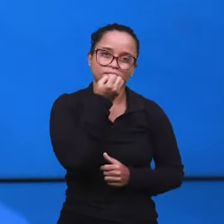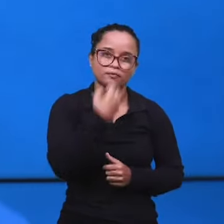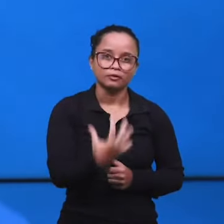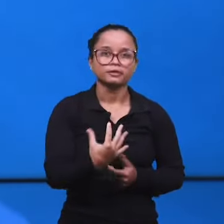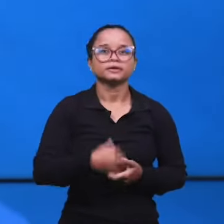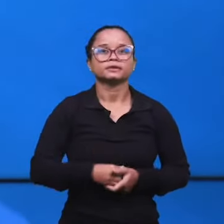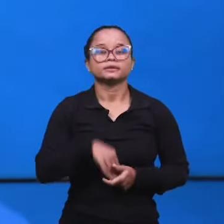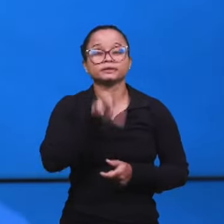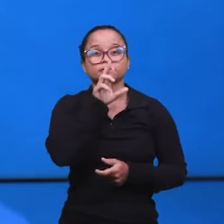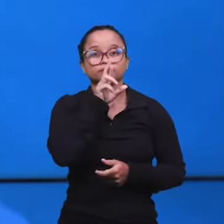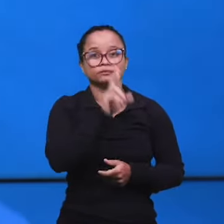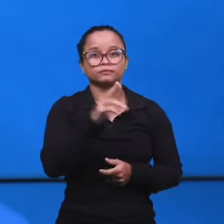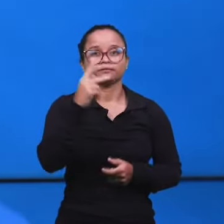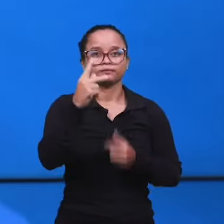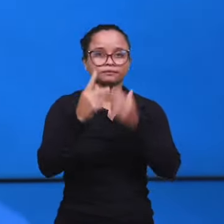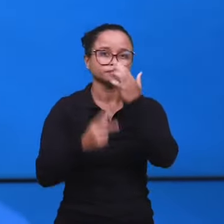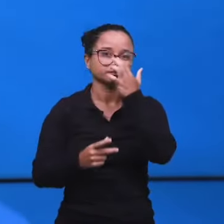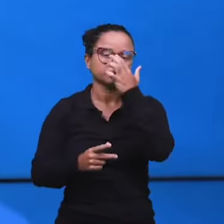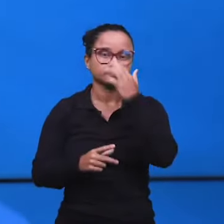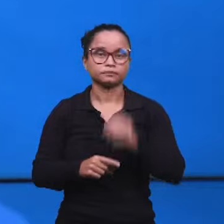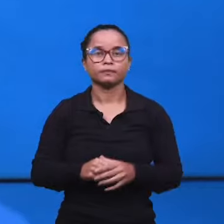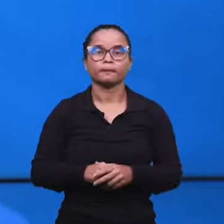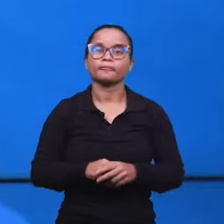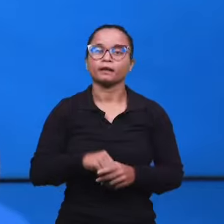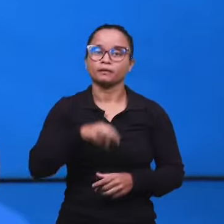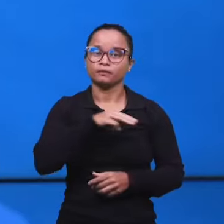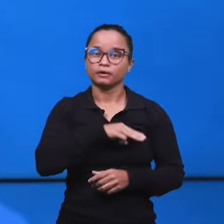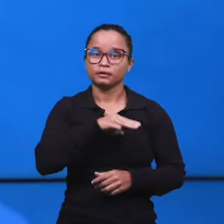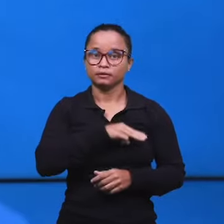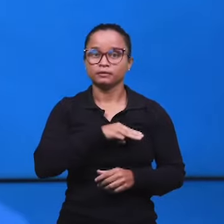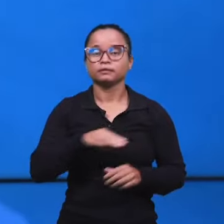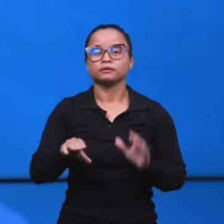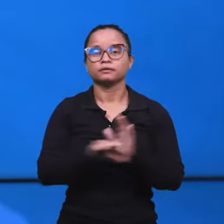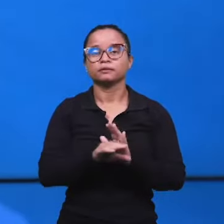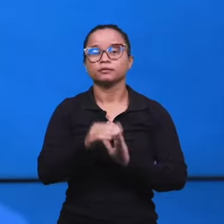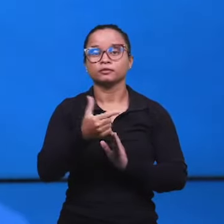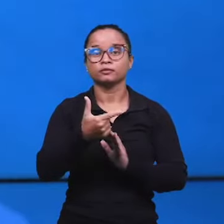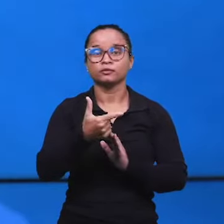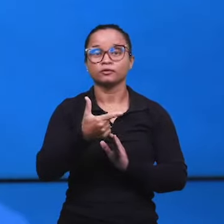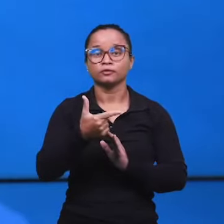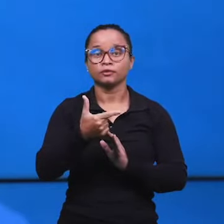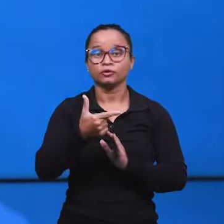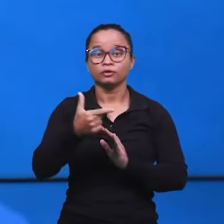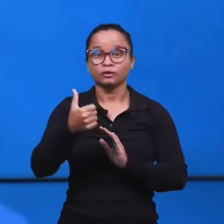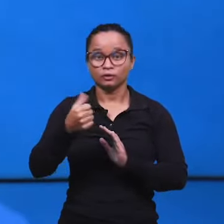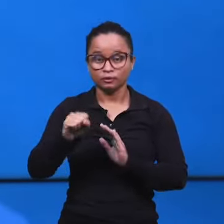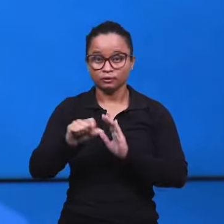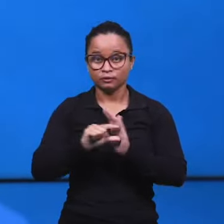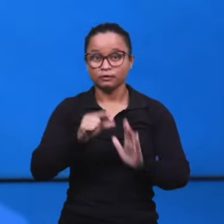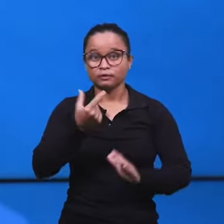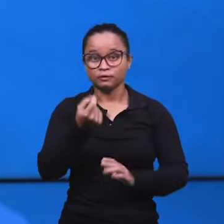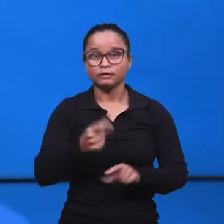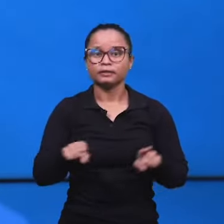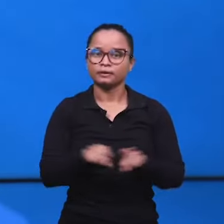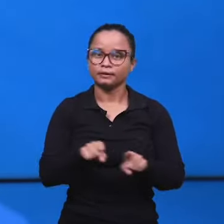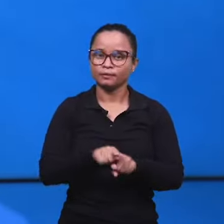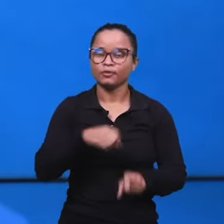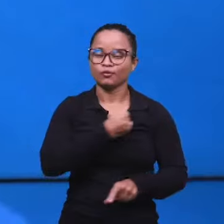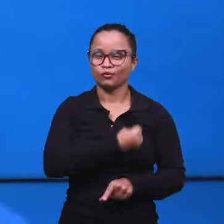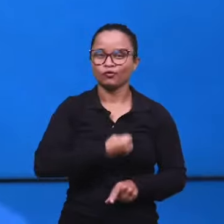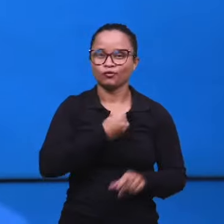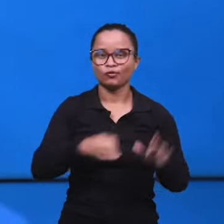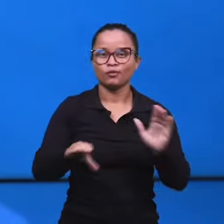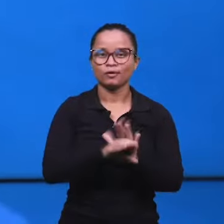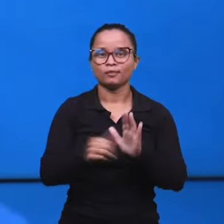resposta, a citação de Mateus 28, verso 20, e também a citação de João, capítulo